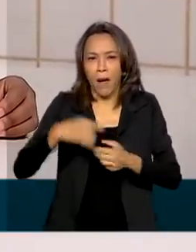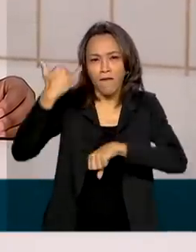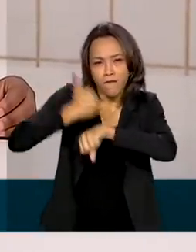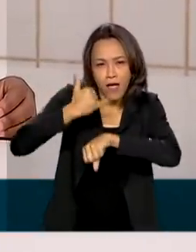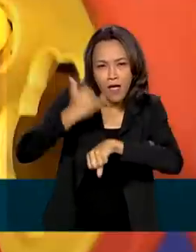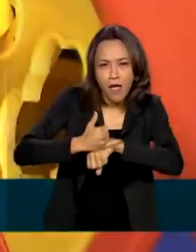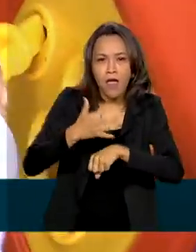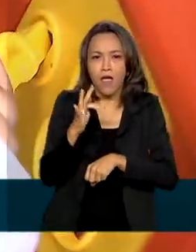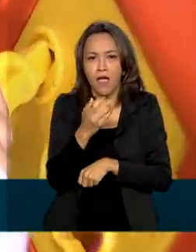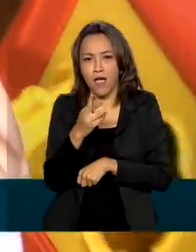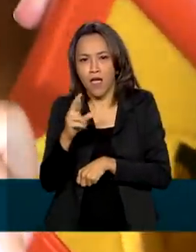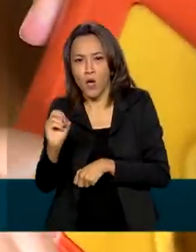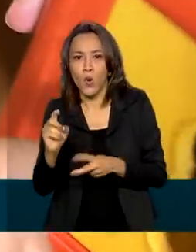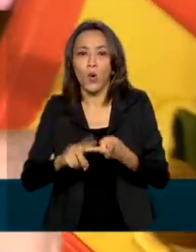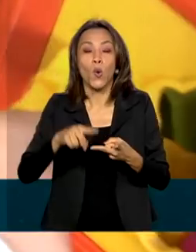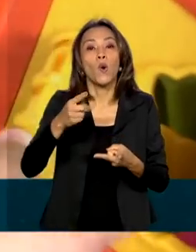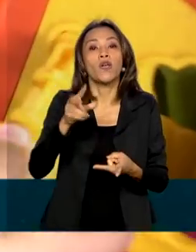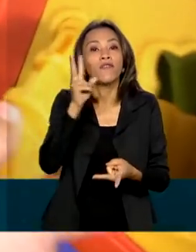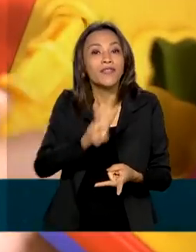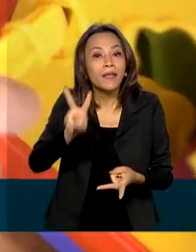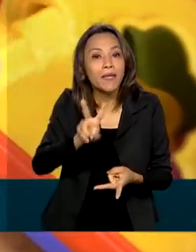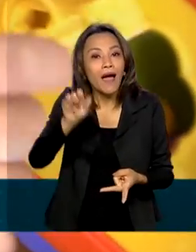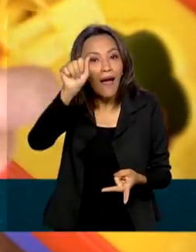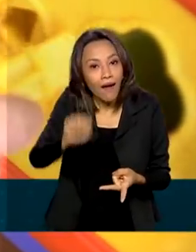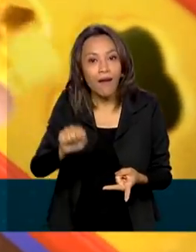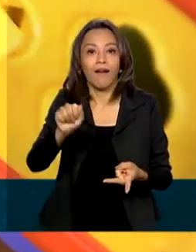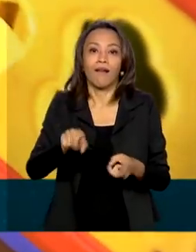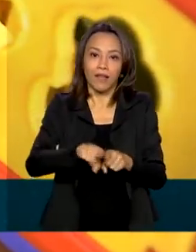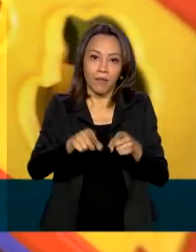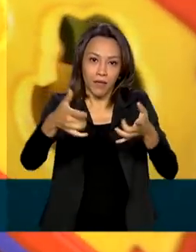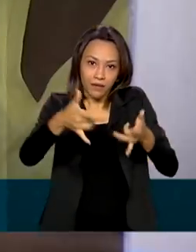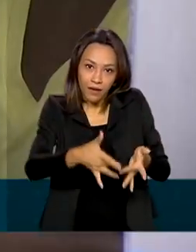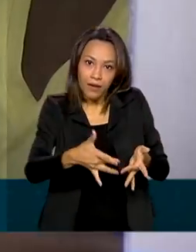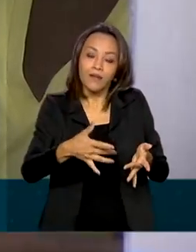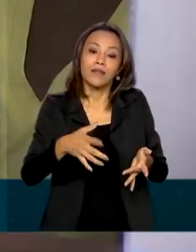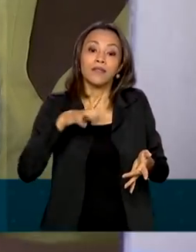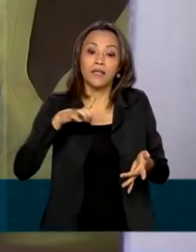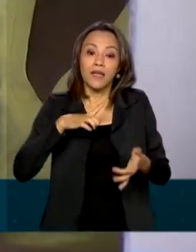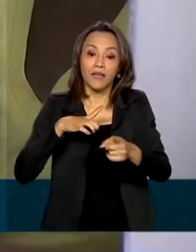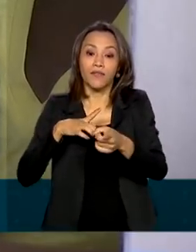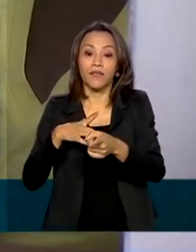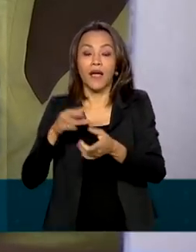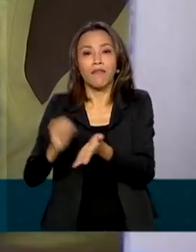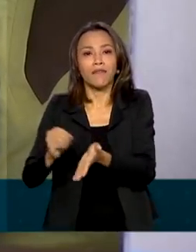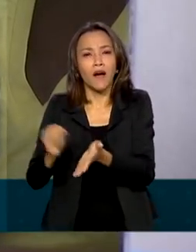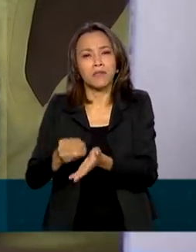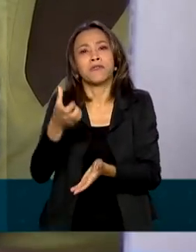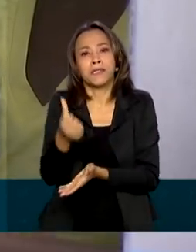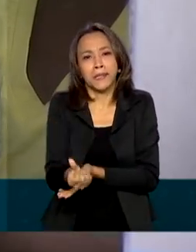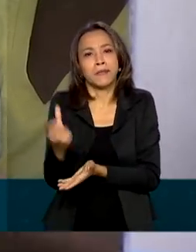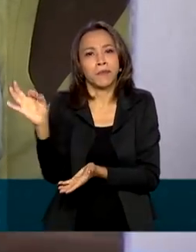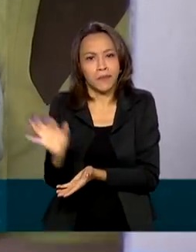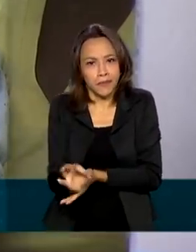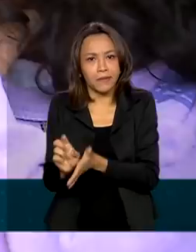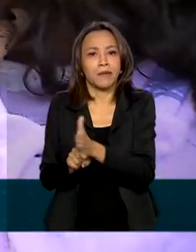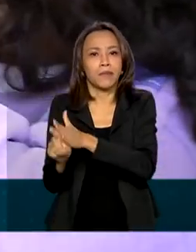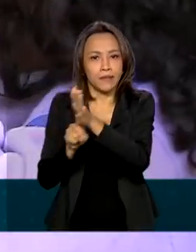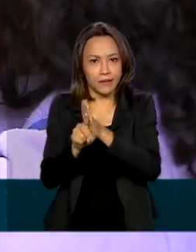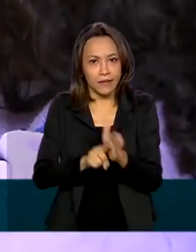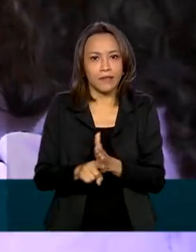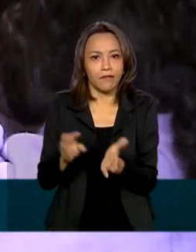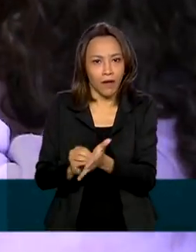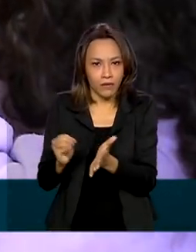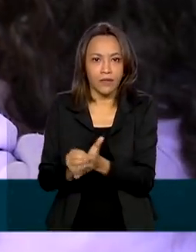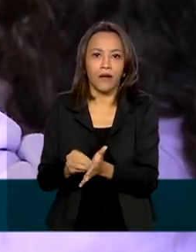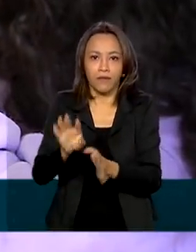e vitamina A. A carência de vitamina A apareceu em 6% dos casos estudados. E a